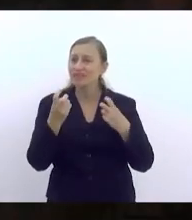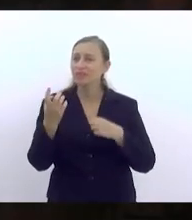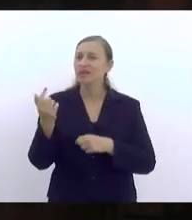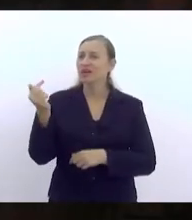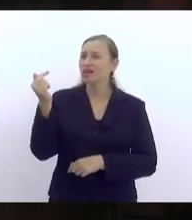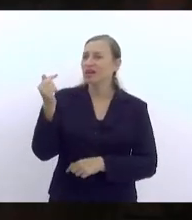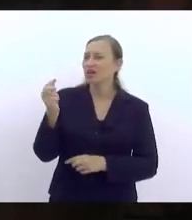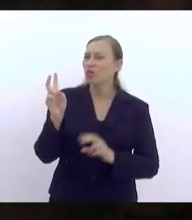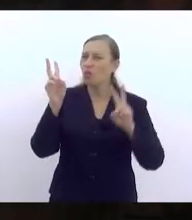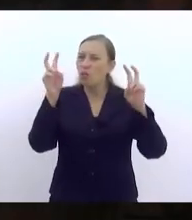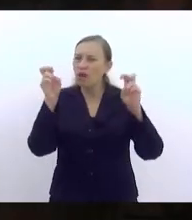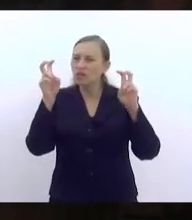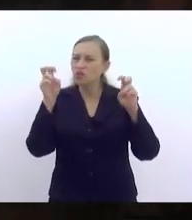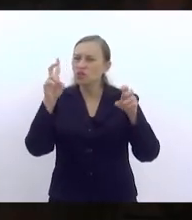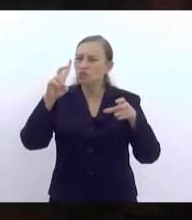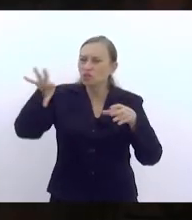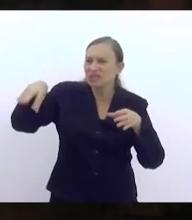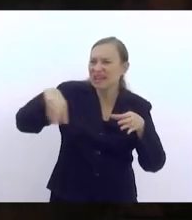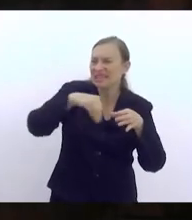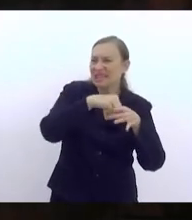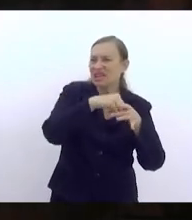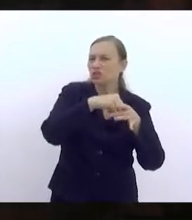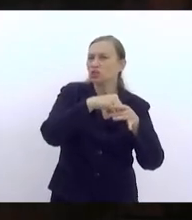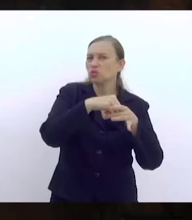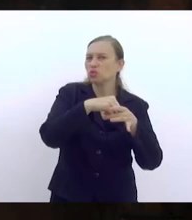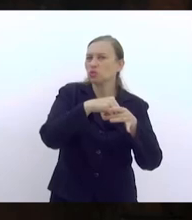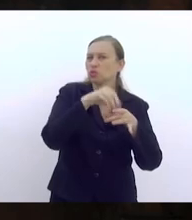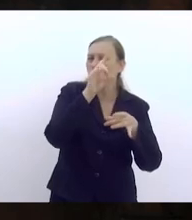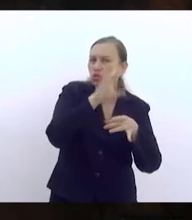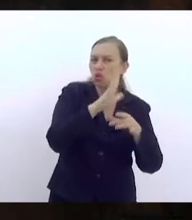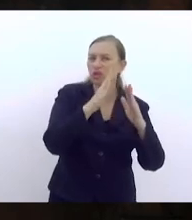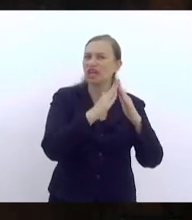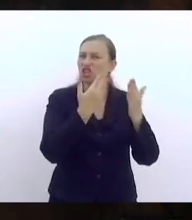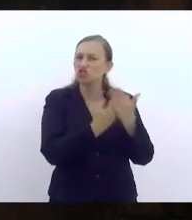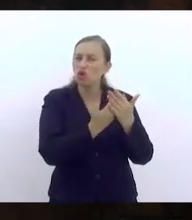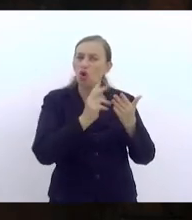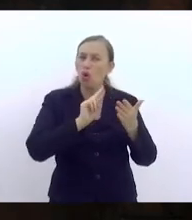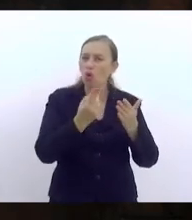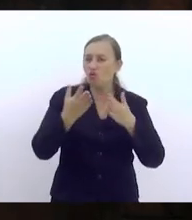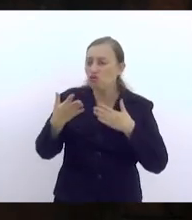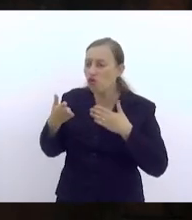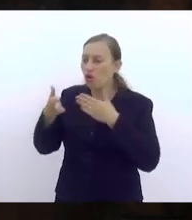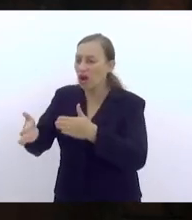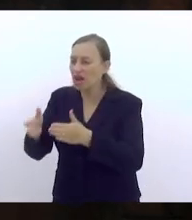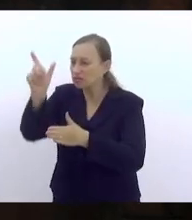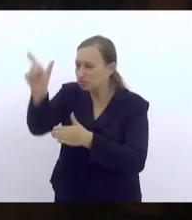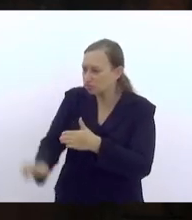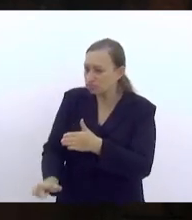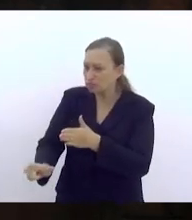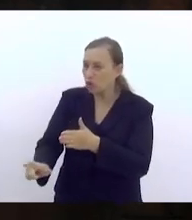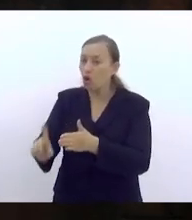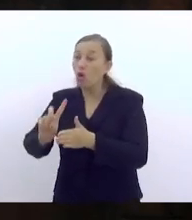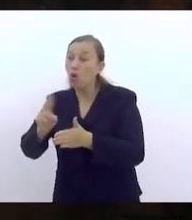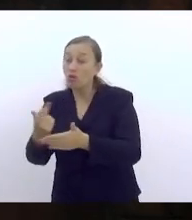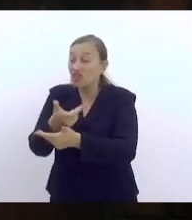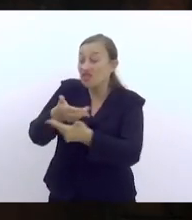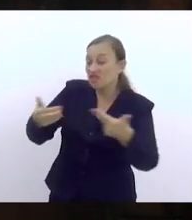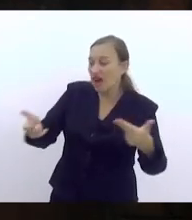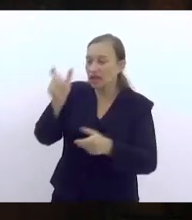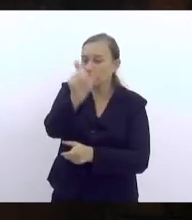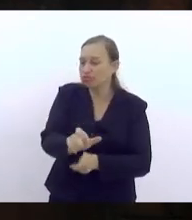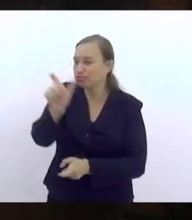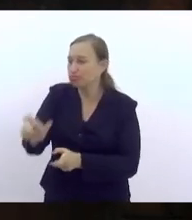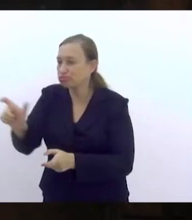questão não está dentro da escola ou focada em um único sujeito ou em alguns sujeitos, que